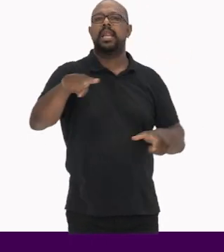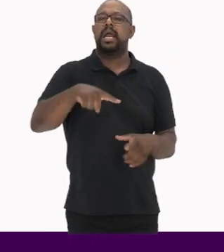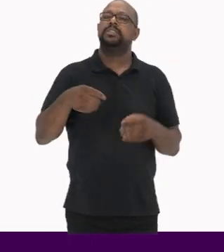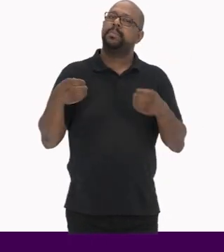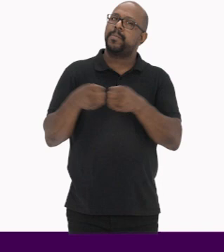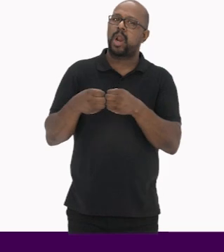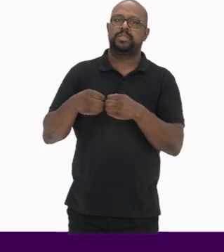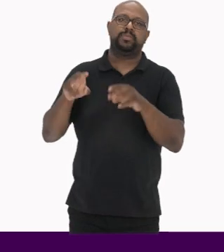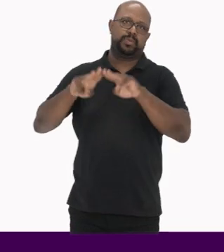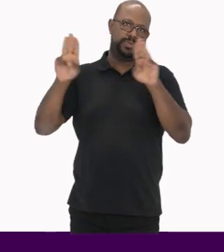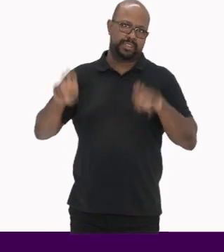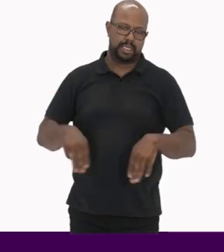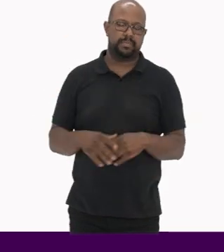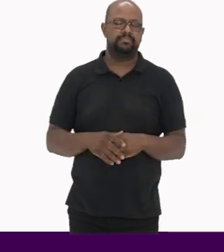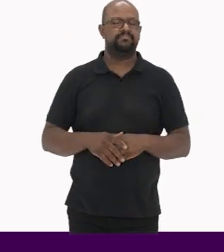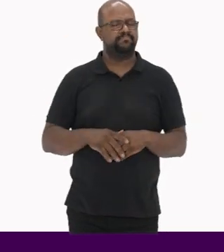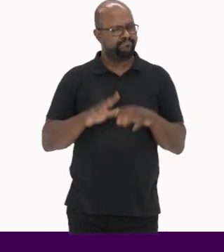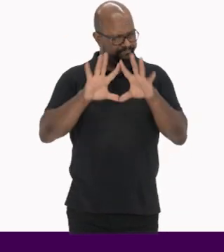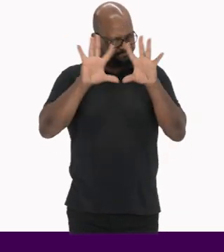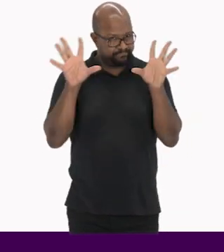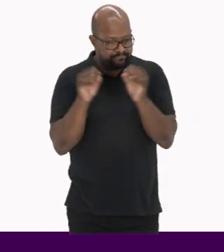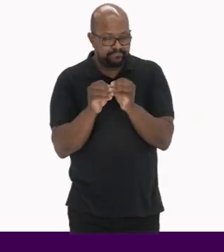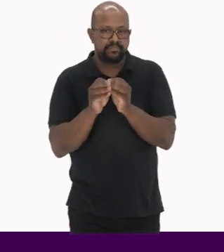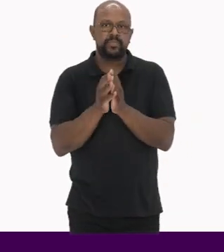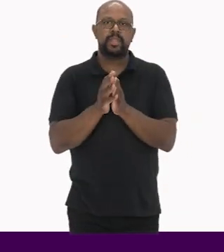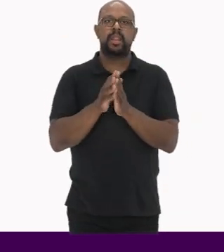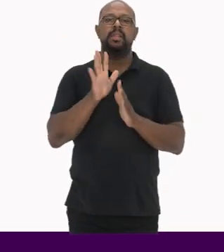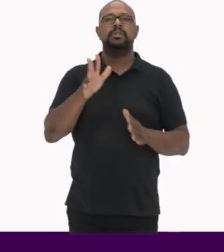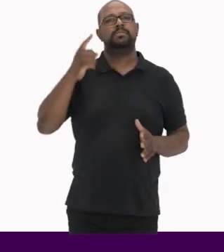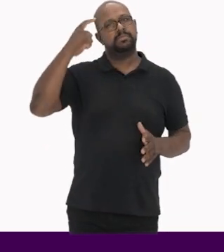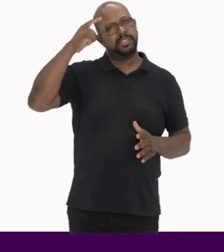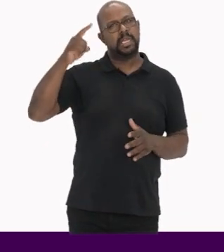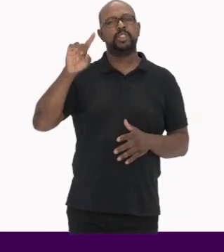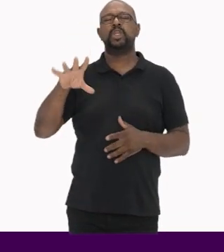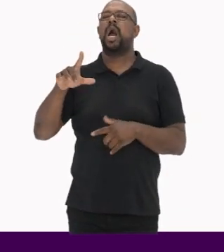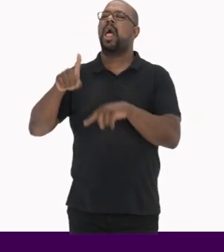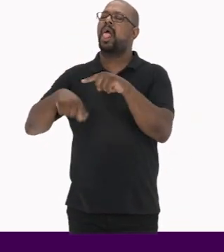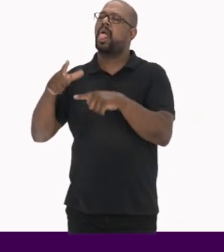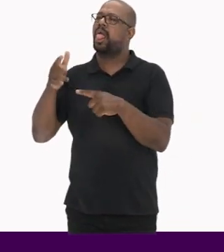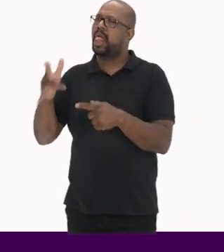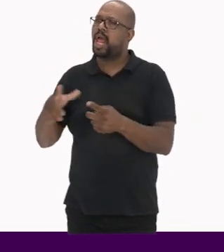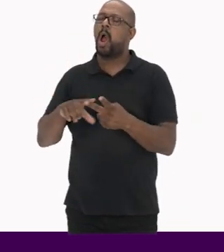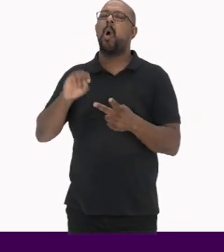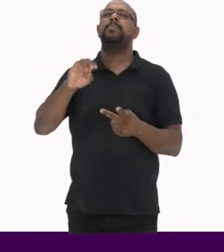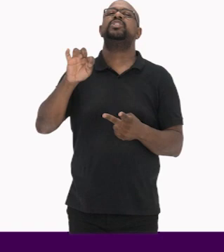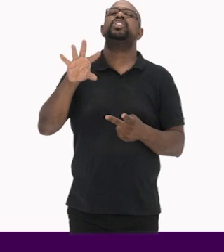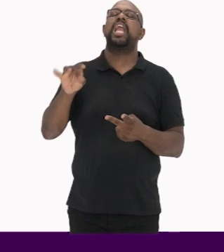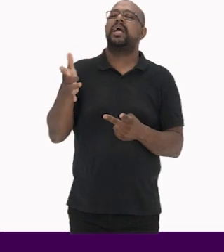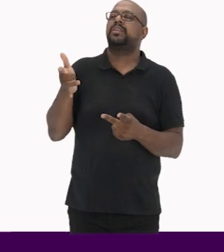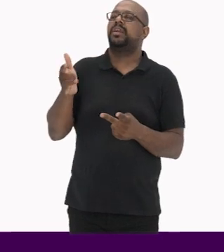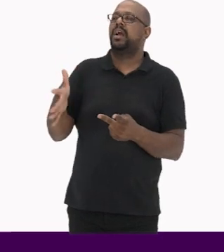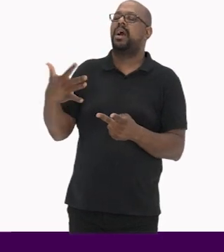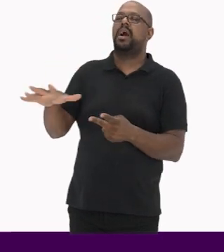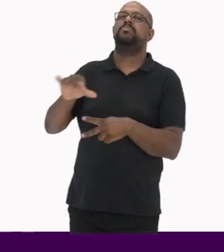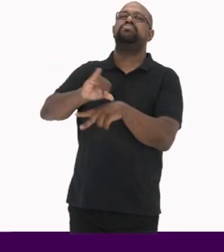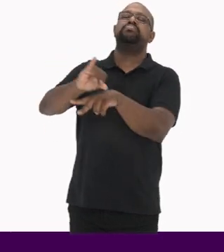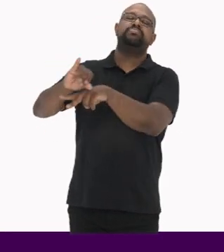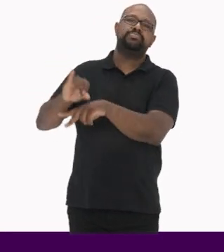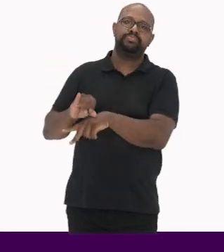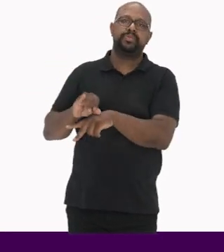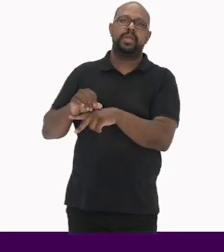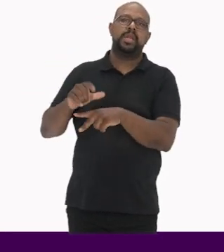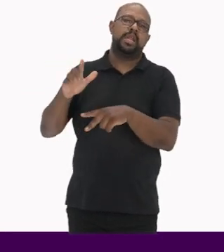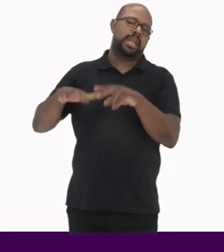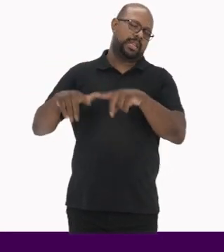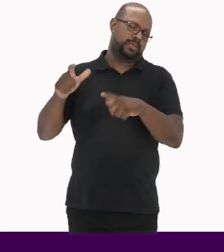território Em resumo, afastando-se do tripé, coleção, objetos que estão dispostos no